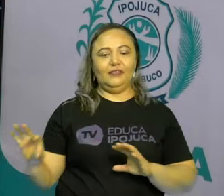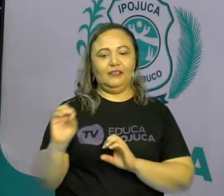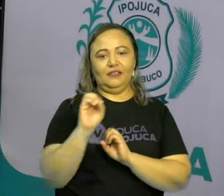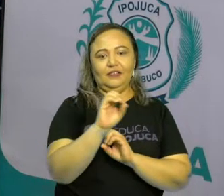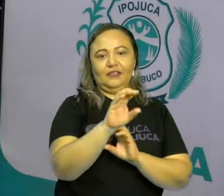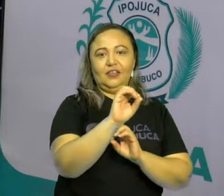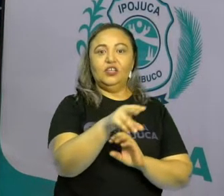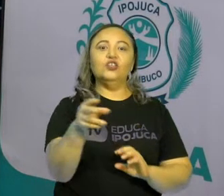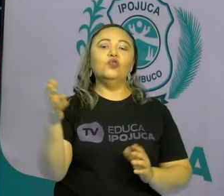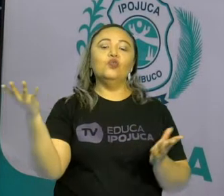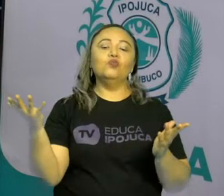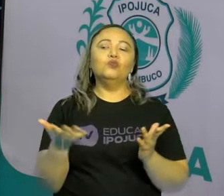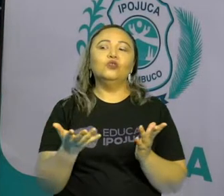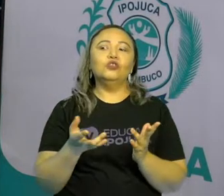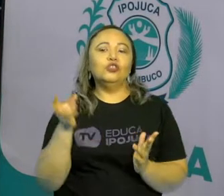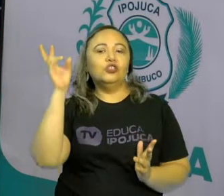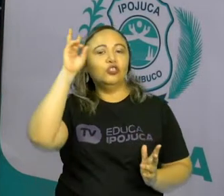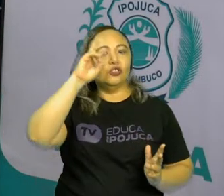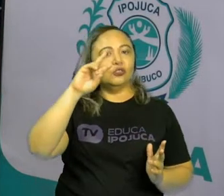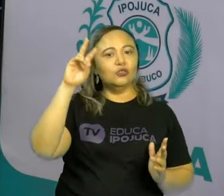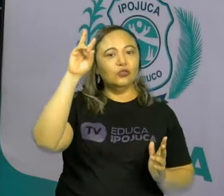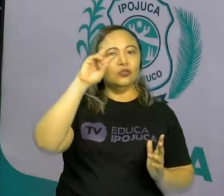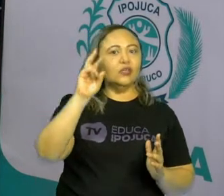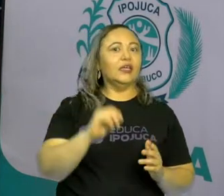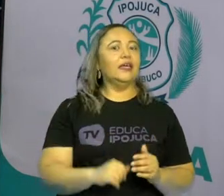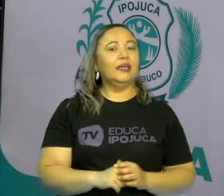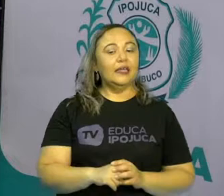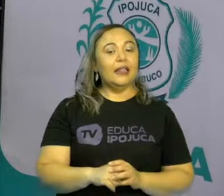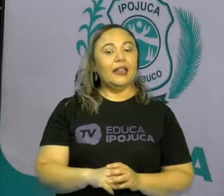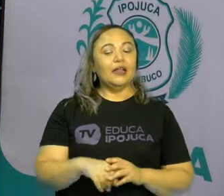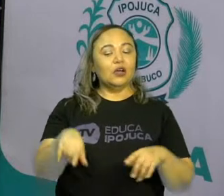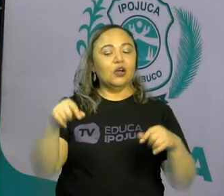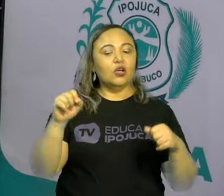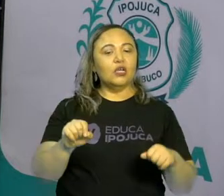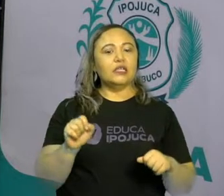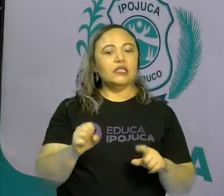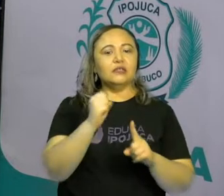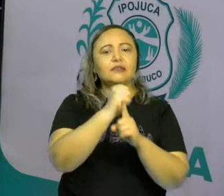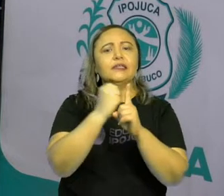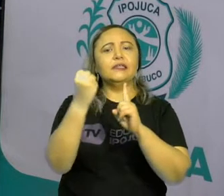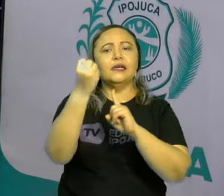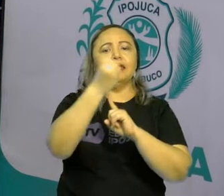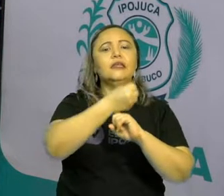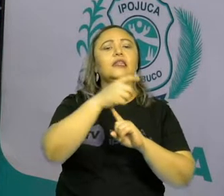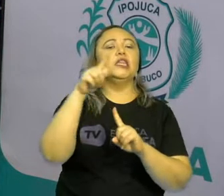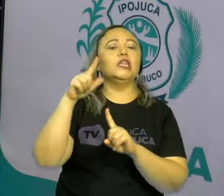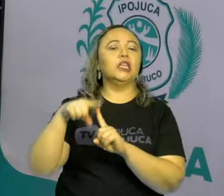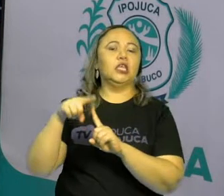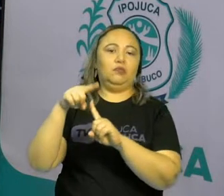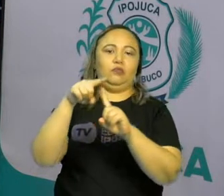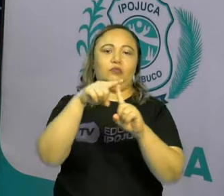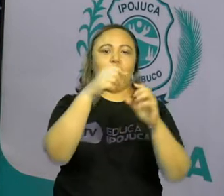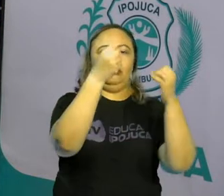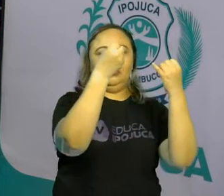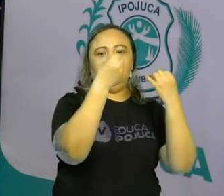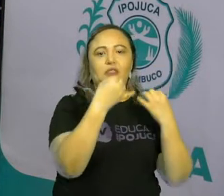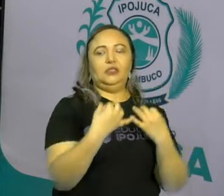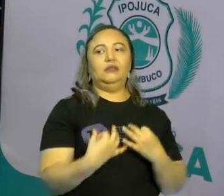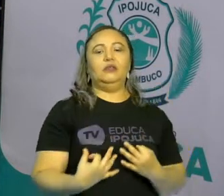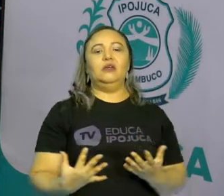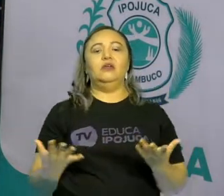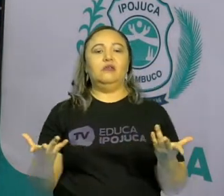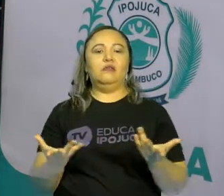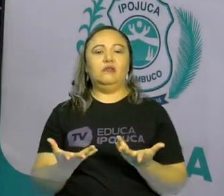aula de história de hoje, vamos falar sobre tipos de comunidades. Então, vamos lá para a nossa aula?